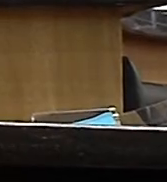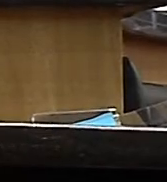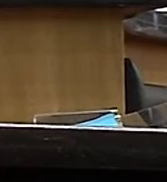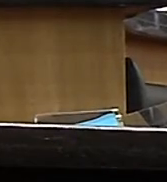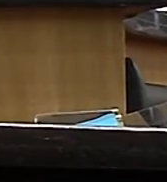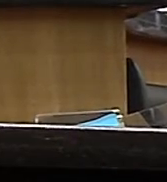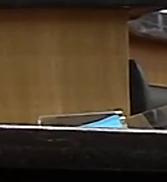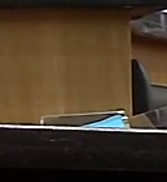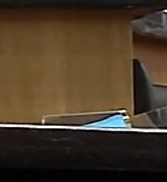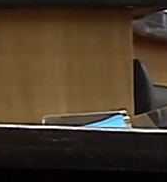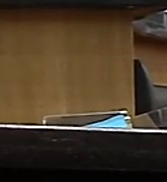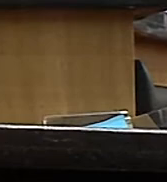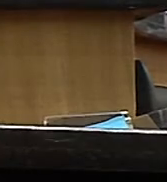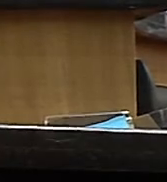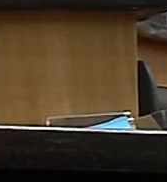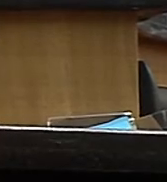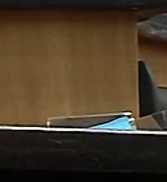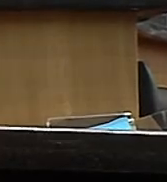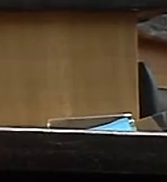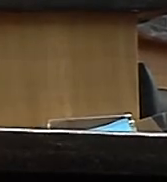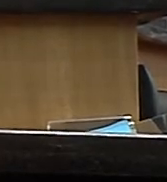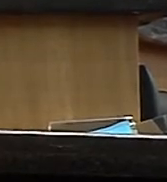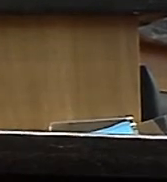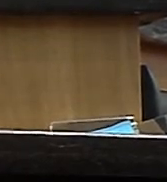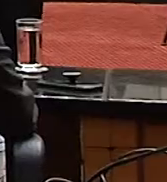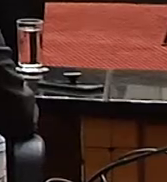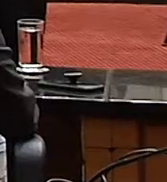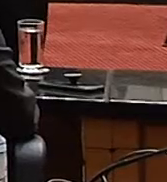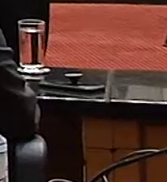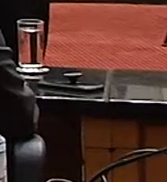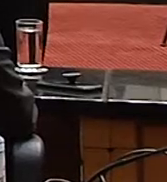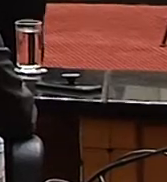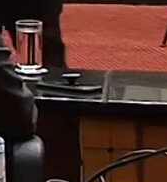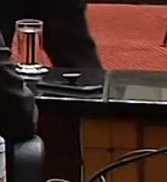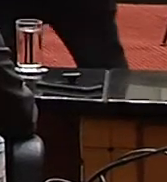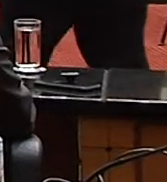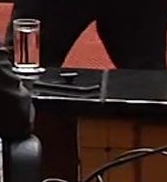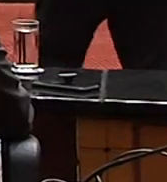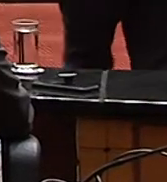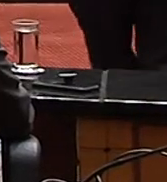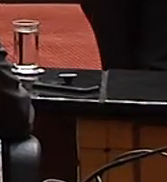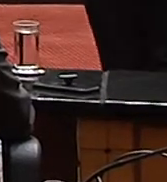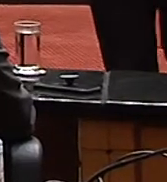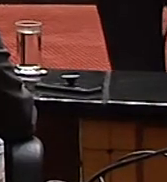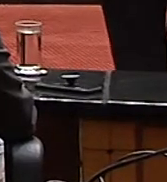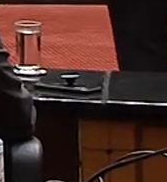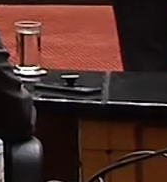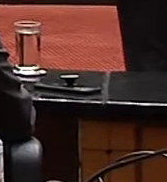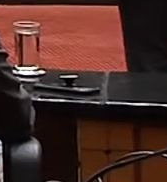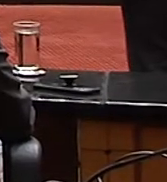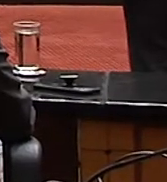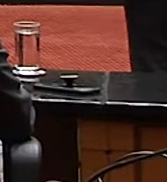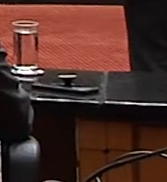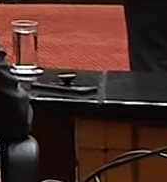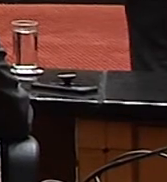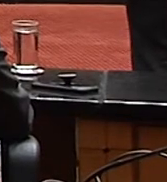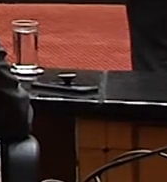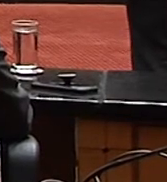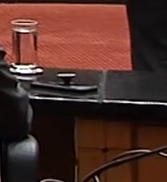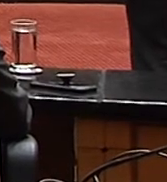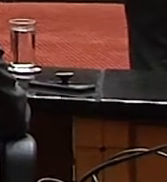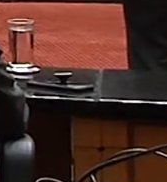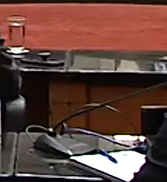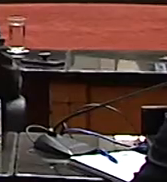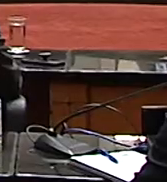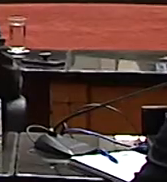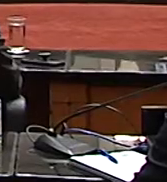como a solenidade que abre o ano no Legislativo. A sessão especial contou com a presença dos presidentes do Tribunal de